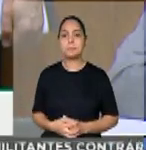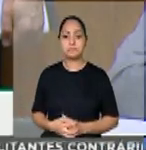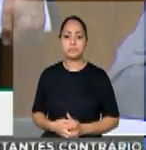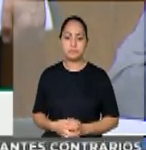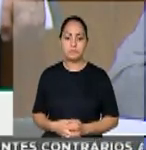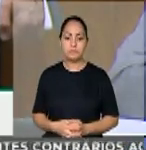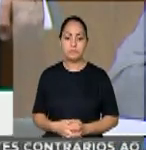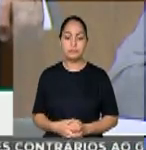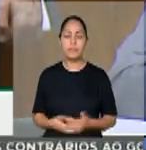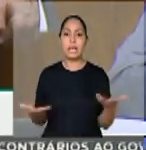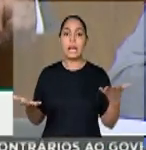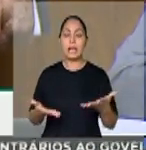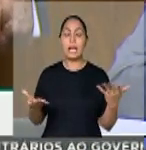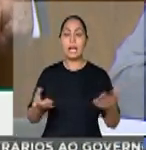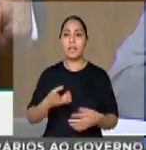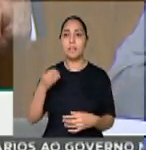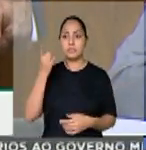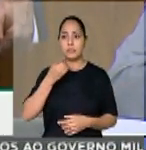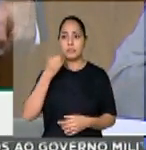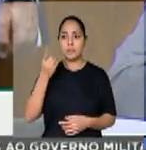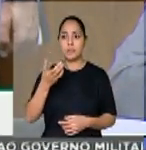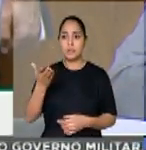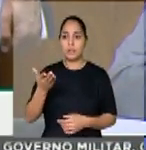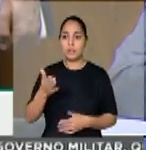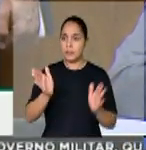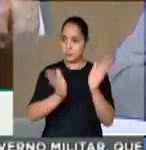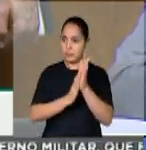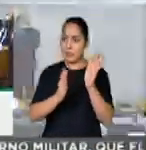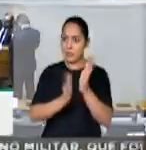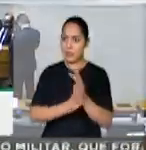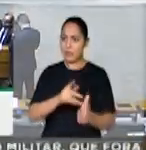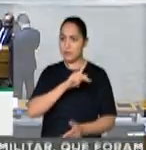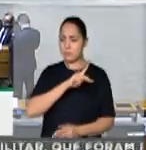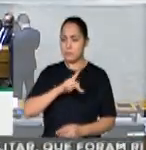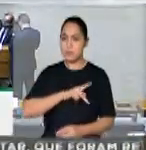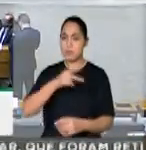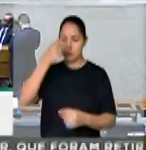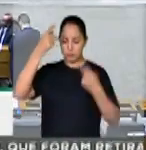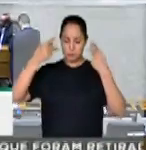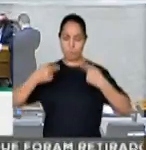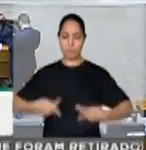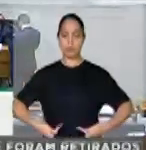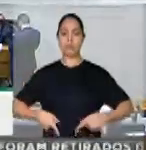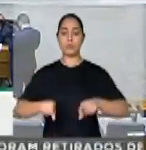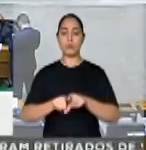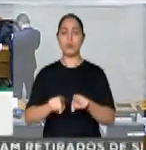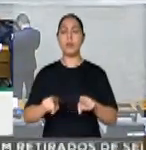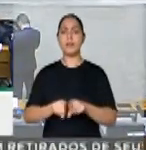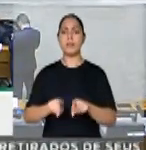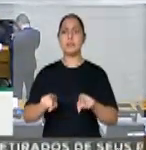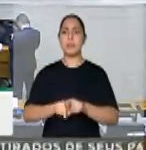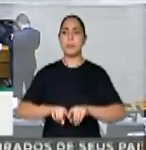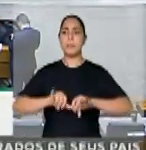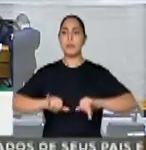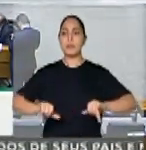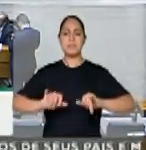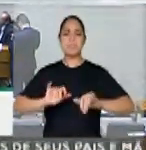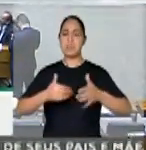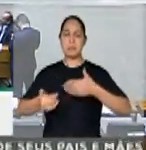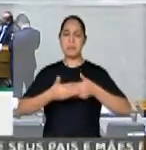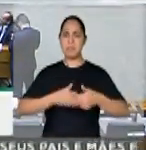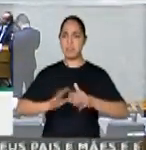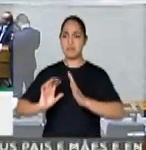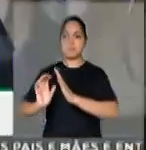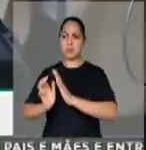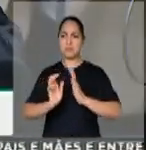Senhor presidente, eu gostaria de parabenizar a vossa excelência pela sua postura, pelas suas palavras. Independente de ser governo, de oposição,